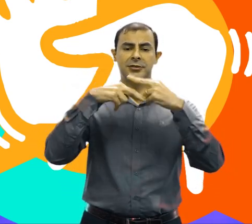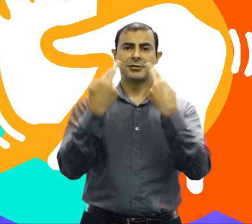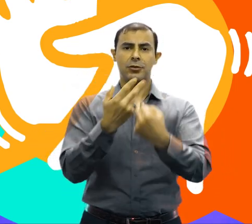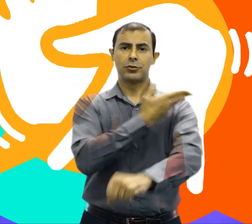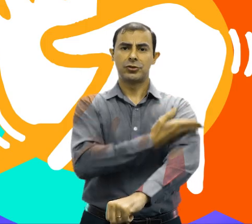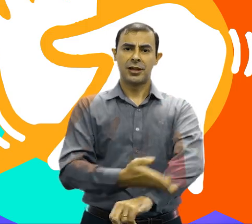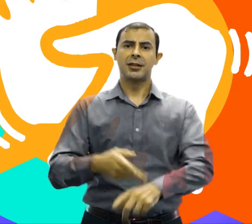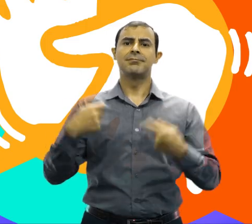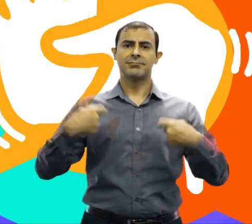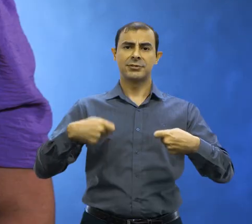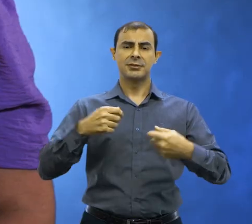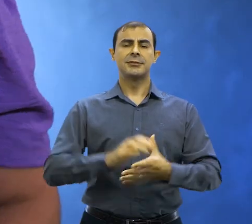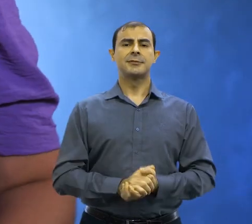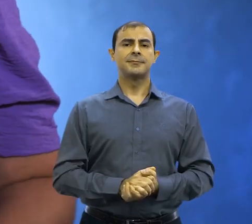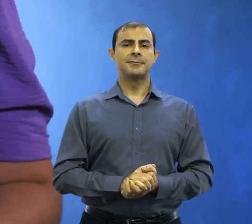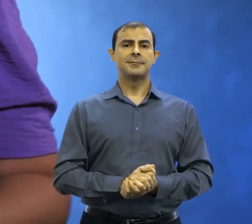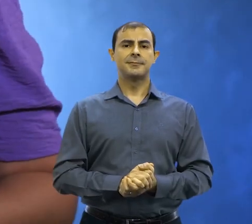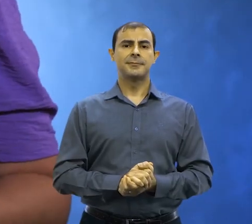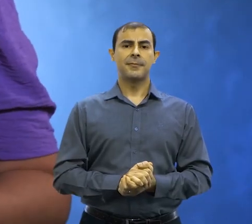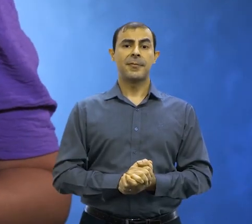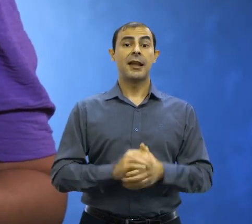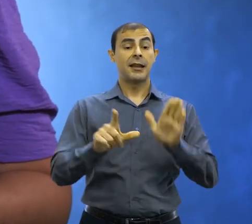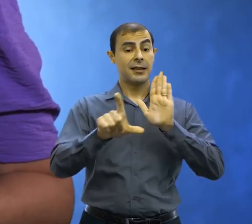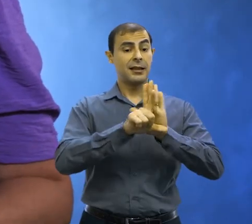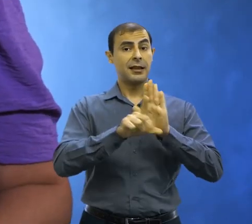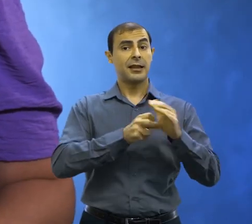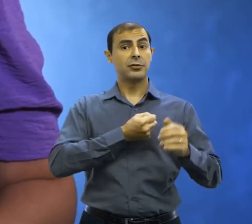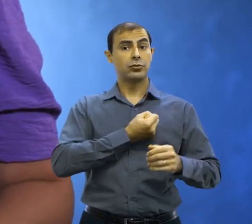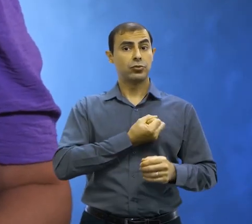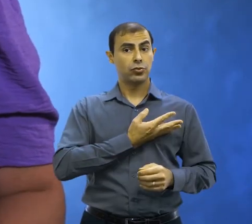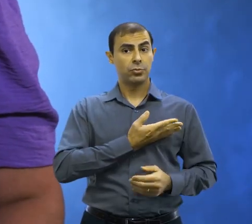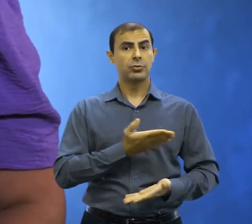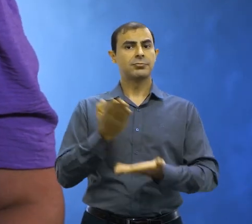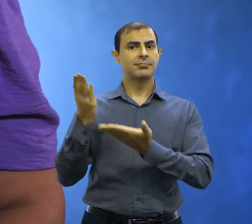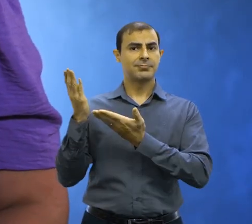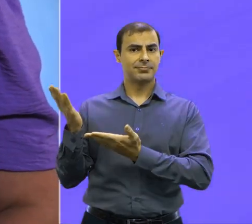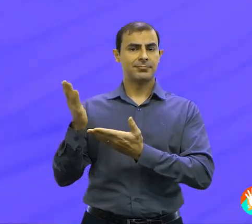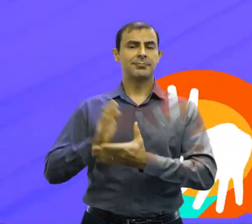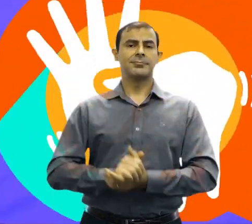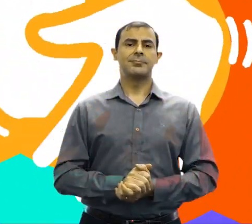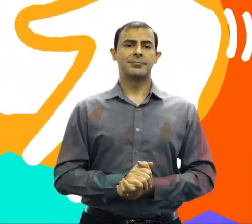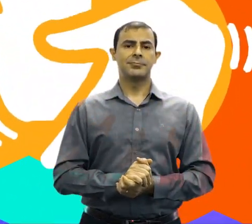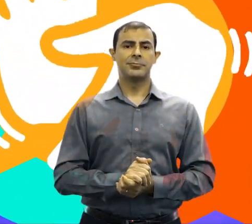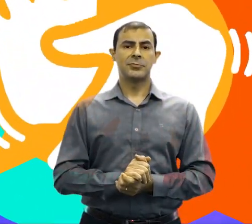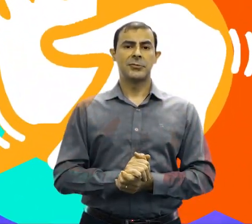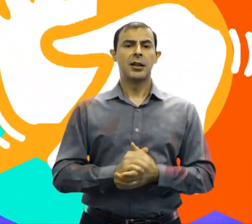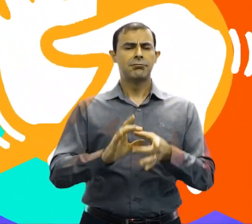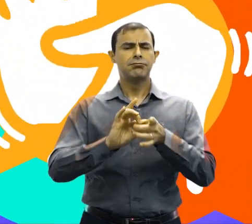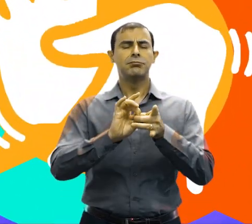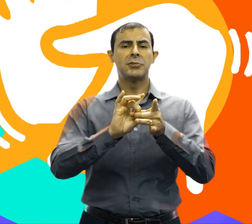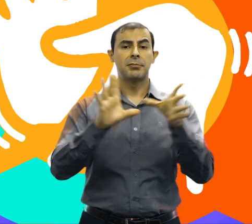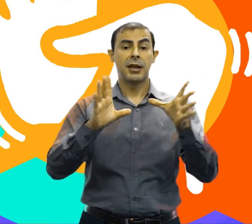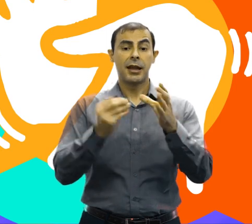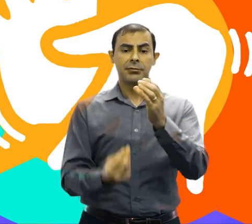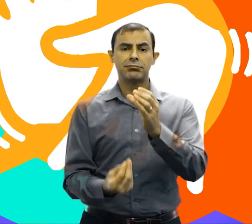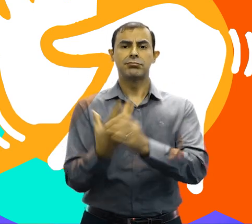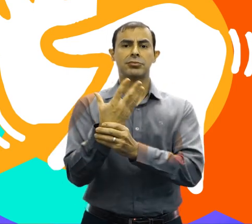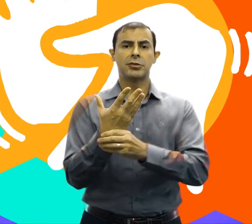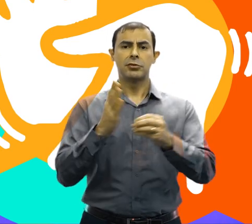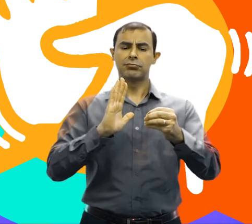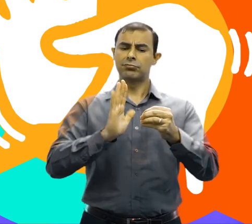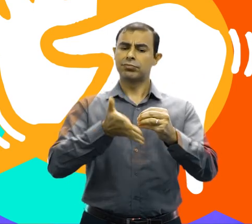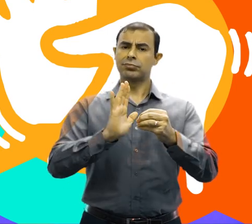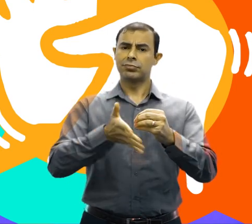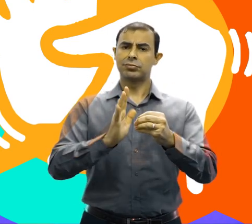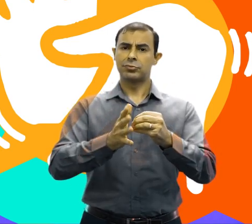sessões ordinárias. Lei nº.341 de 2019, autoriza a criação do